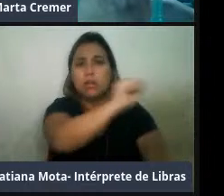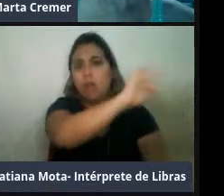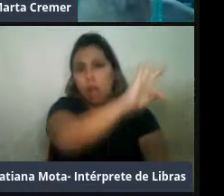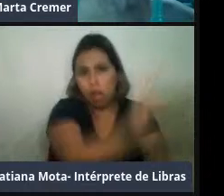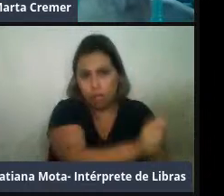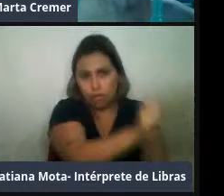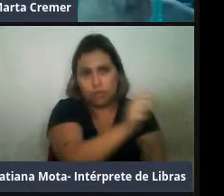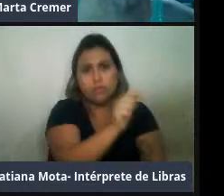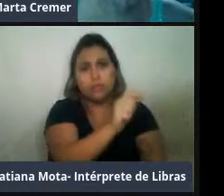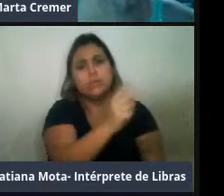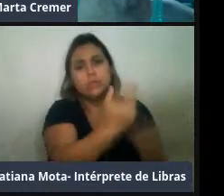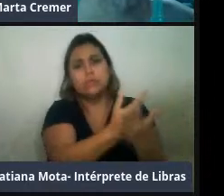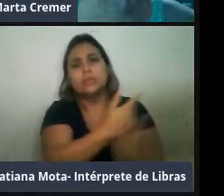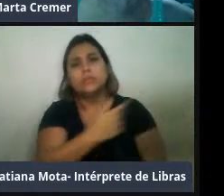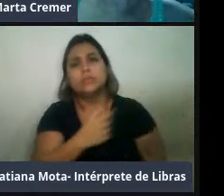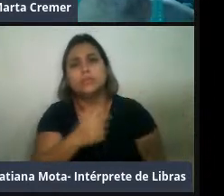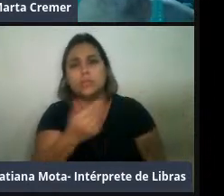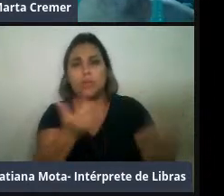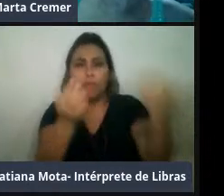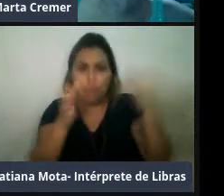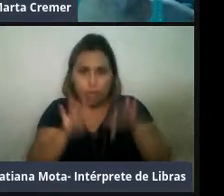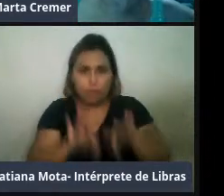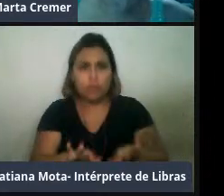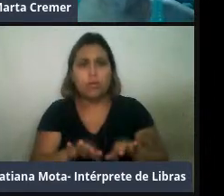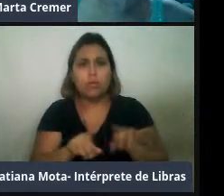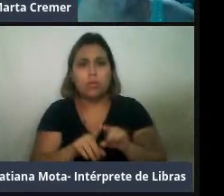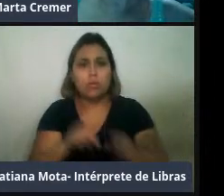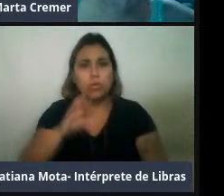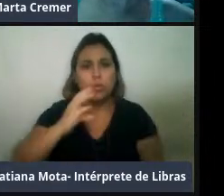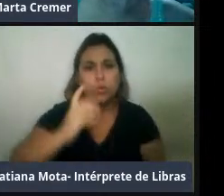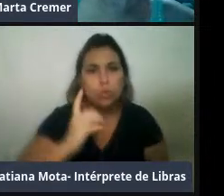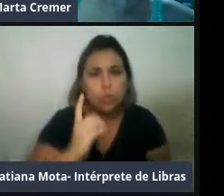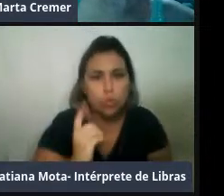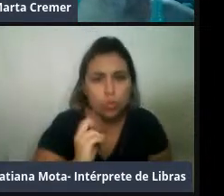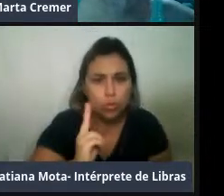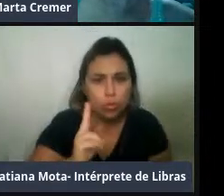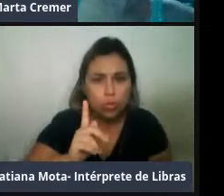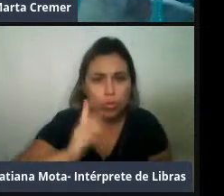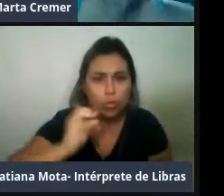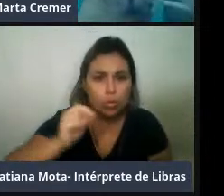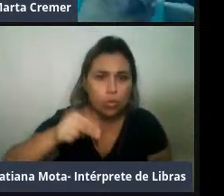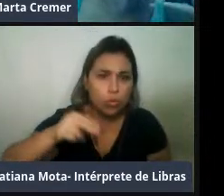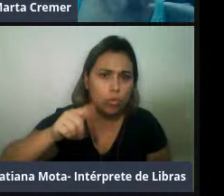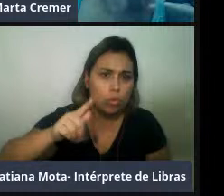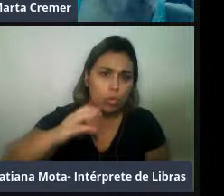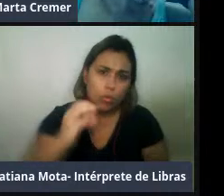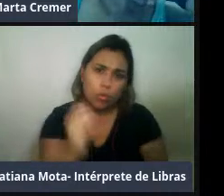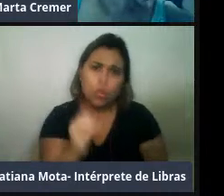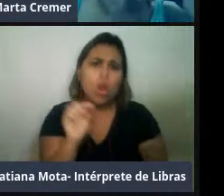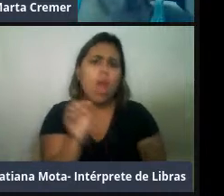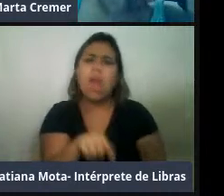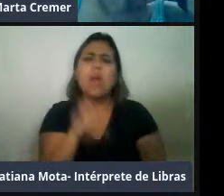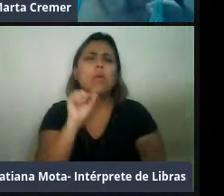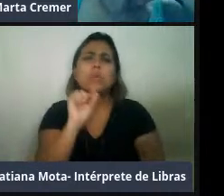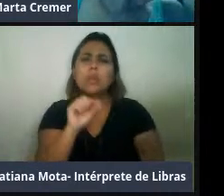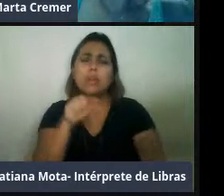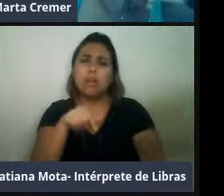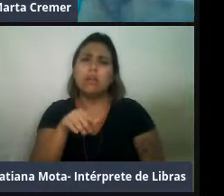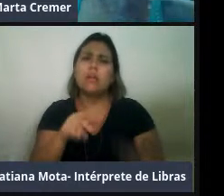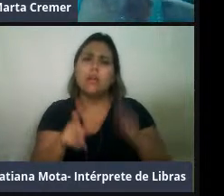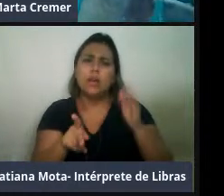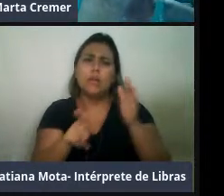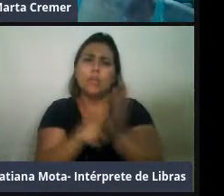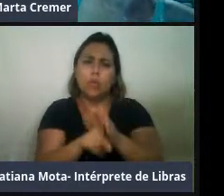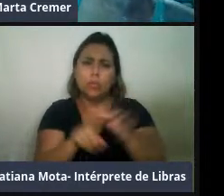e, por fim, o dugongo. O dugongo é uma espécie restrita, aqui é o região do Índico, aqui um pouco no